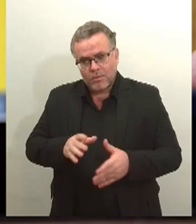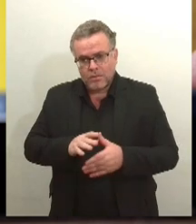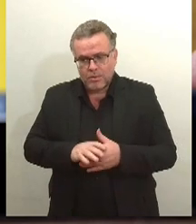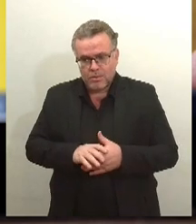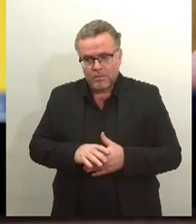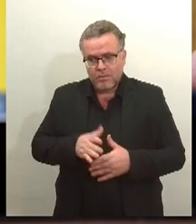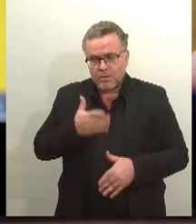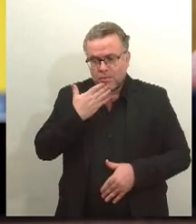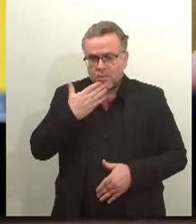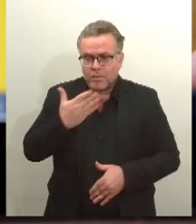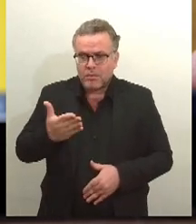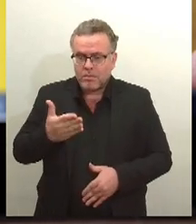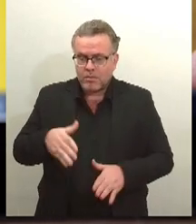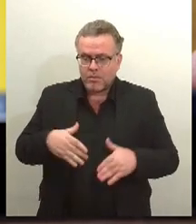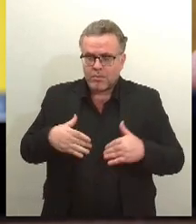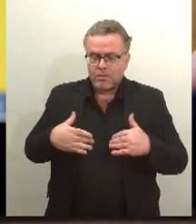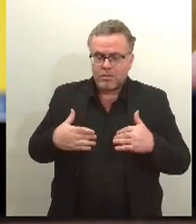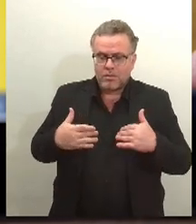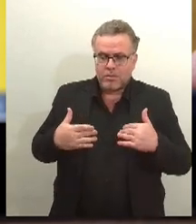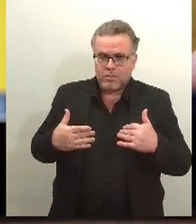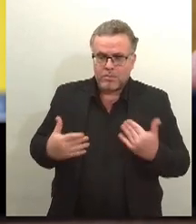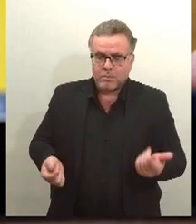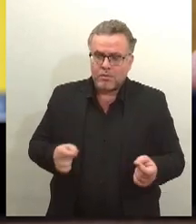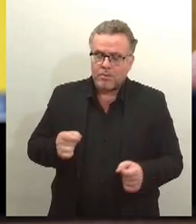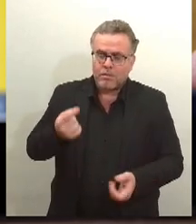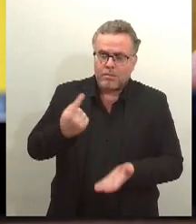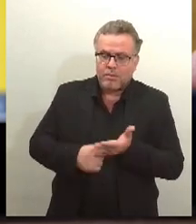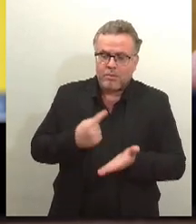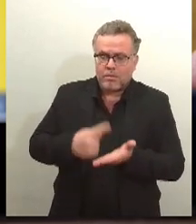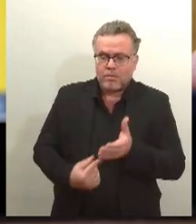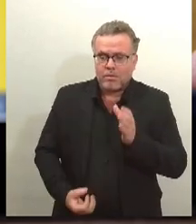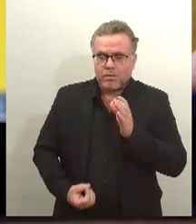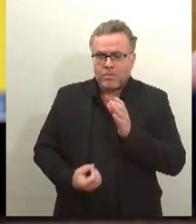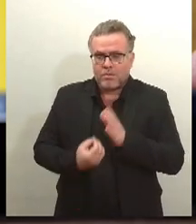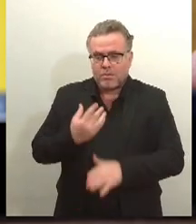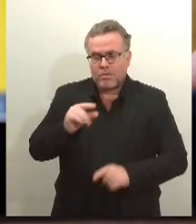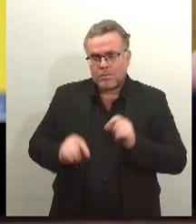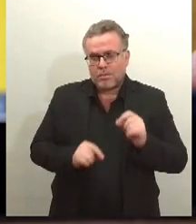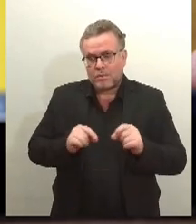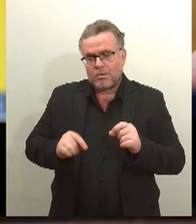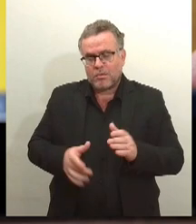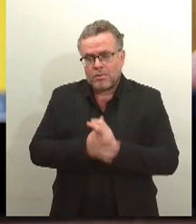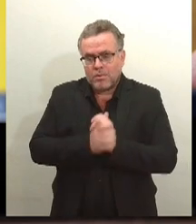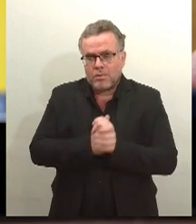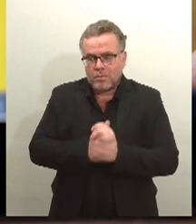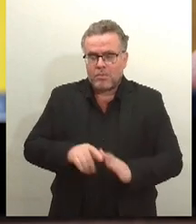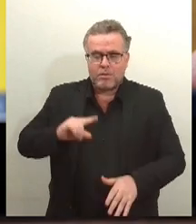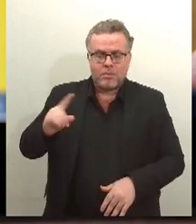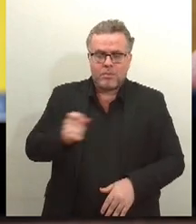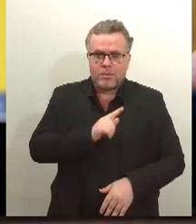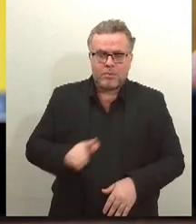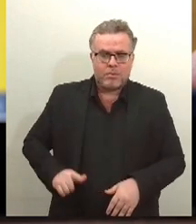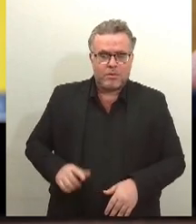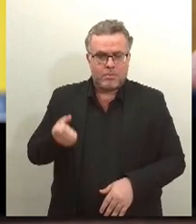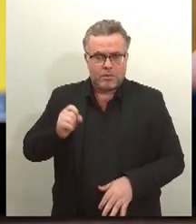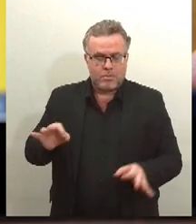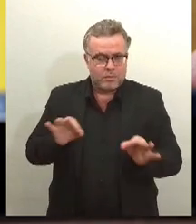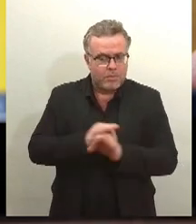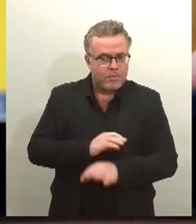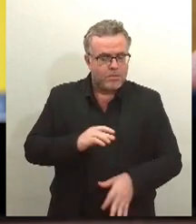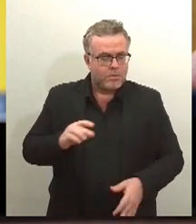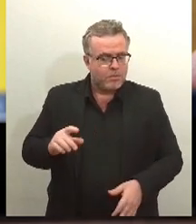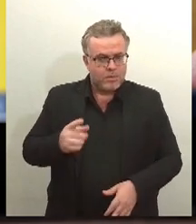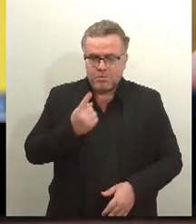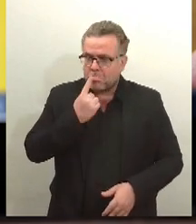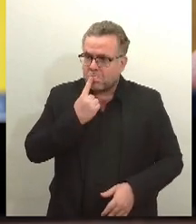ao Poder Executivo a produção e instalação de um busto em homenagem ao ex-governador do Estado de Sergipe, João Alves Filho, na Orla de